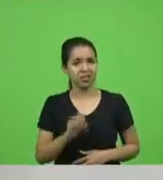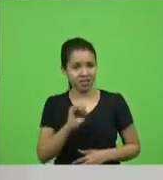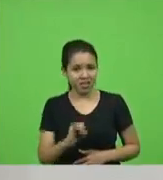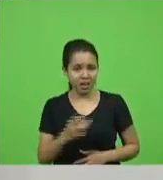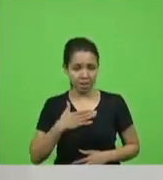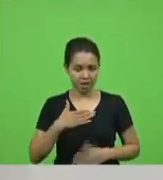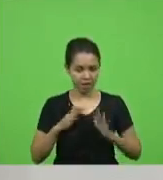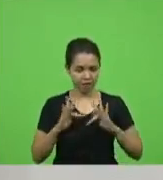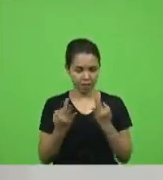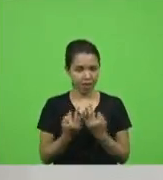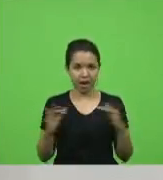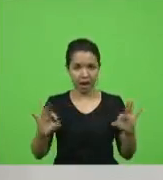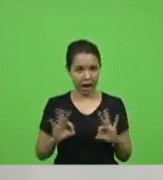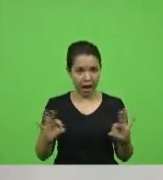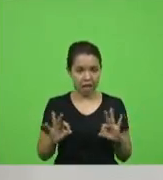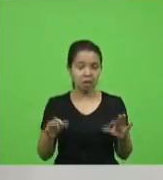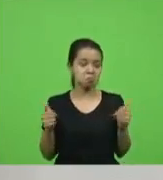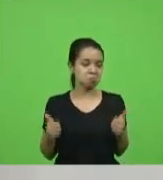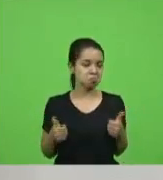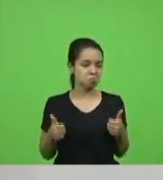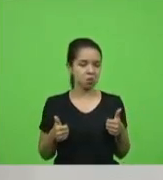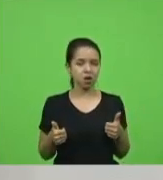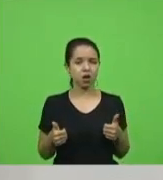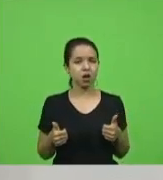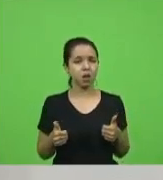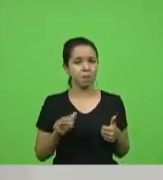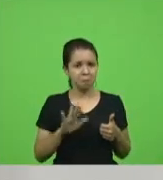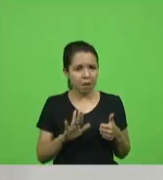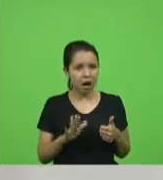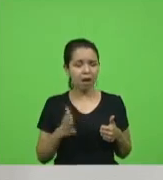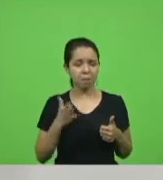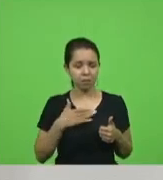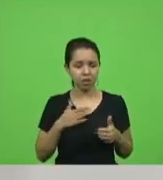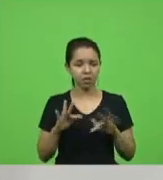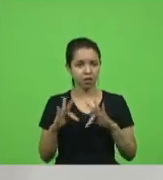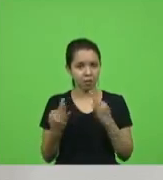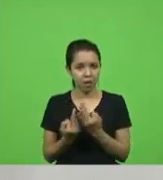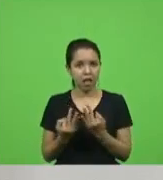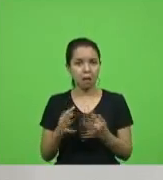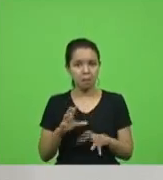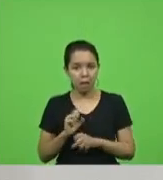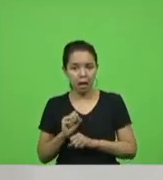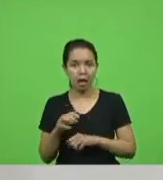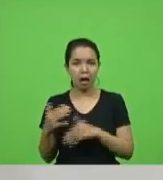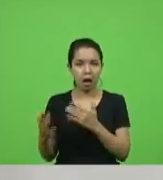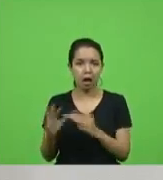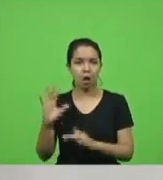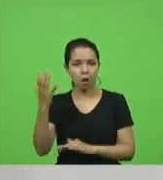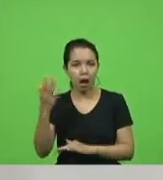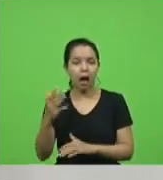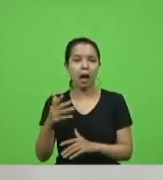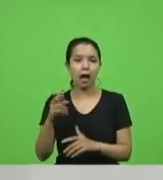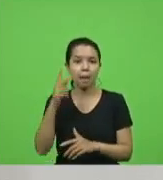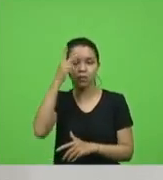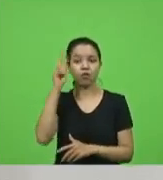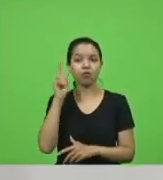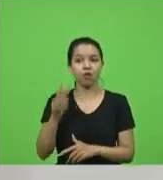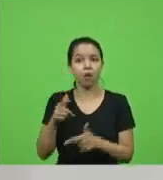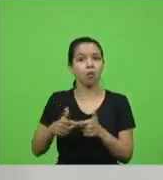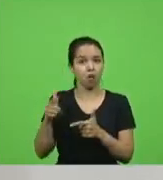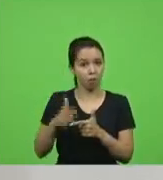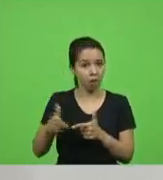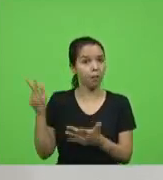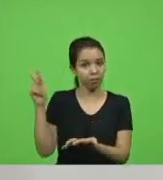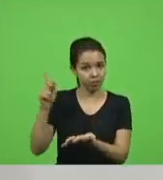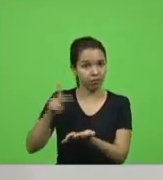mas quando começa a adentrar na nossa família aí é que as pessoas vêem o tamanho do problema que nós estamos criando